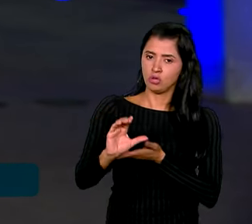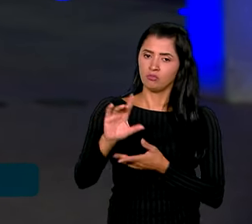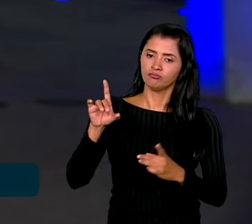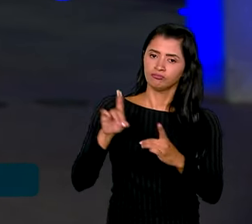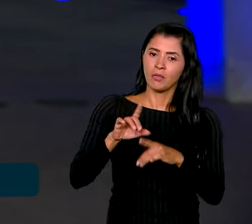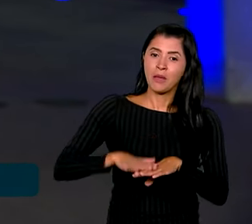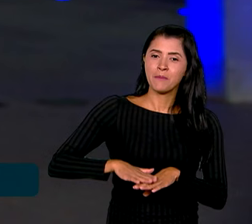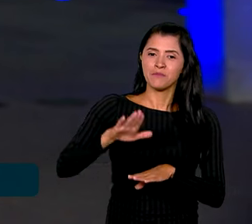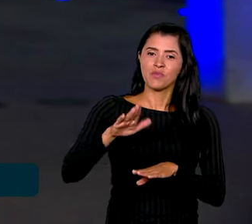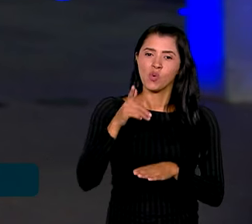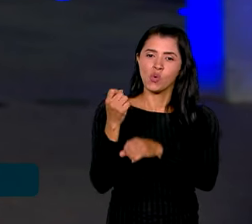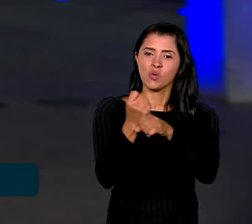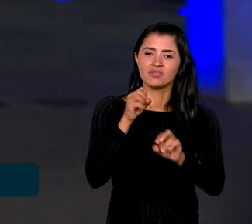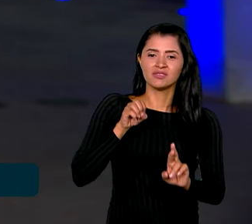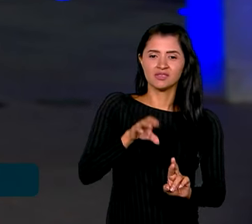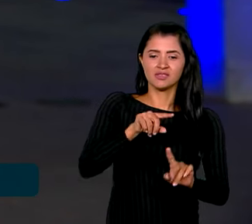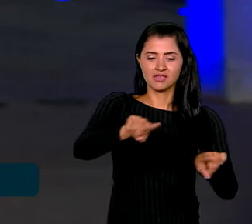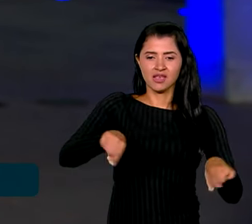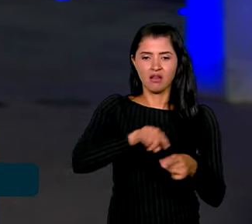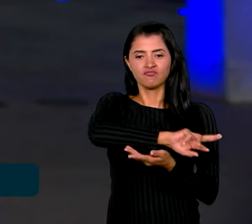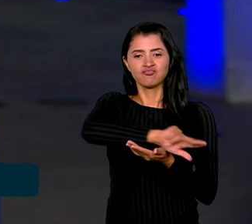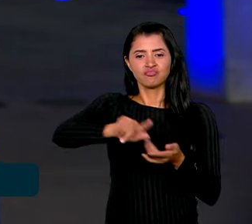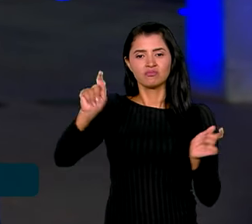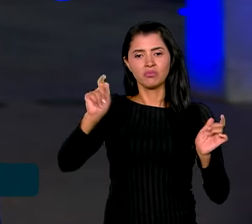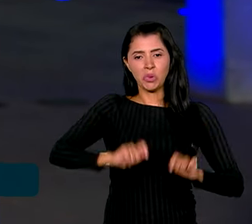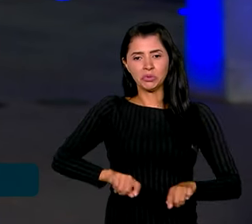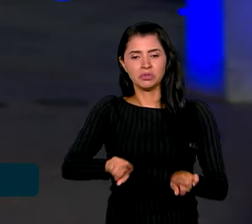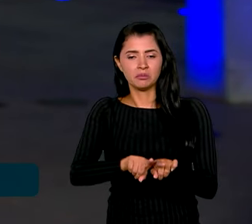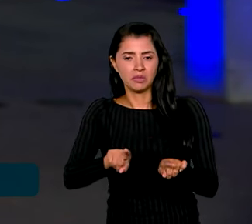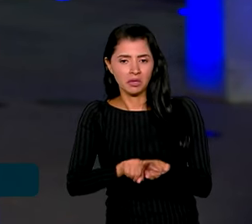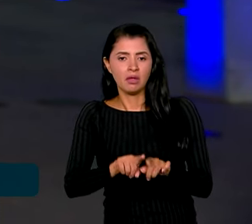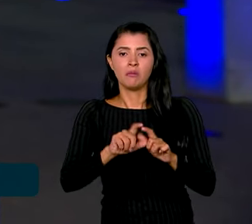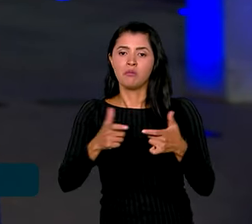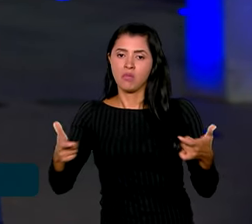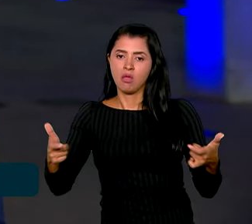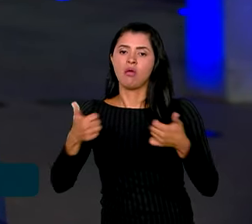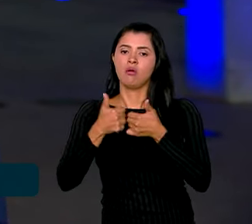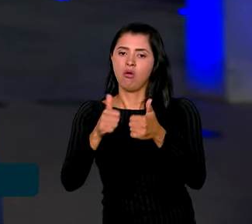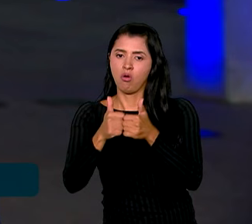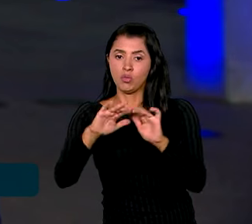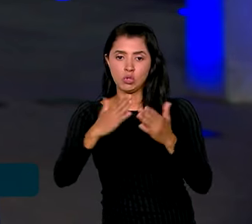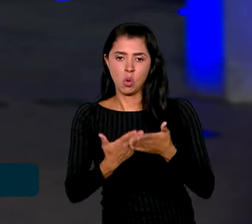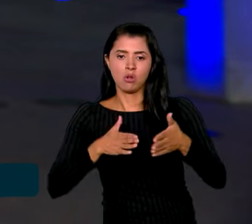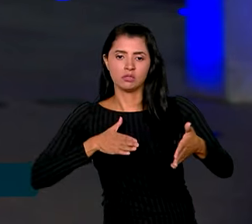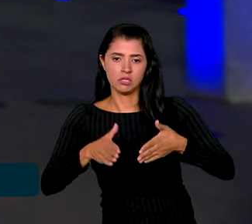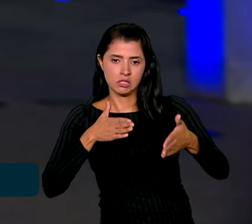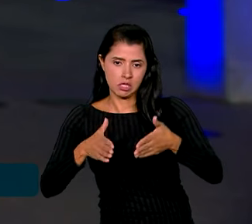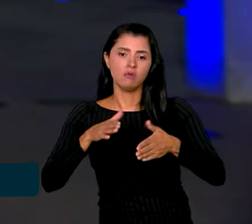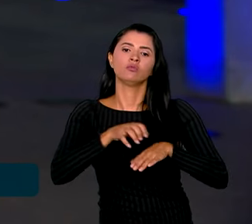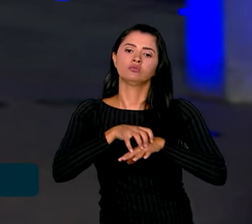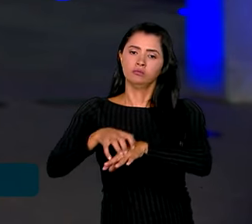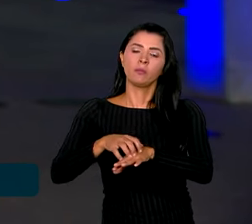a mais salas de recursos multifuncionais, ampliar o transporte escolar acessível, além de investir na